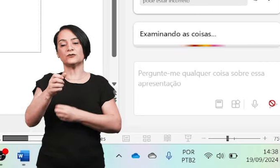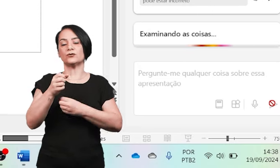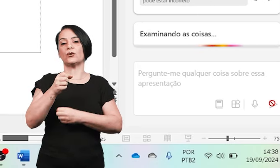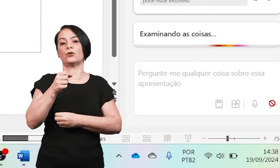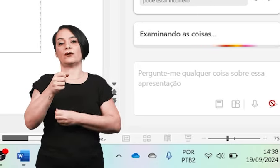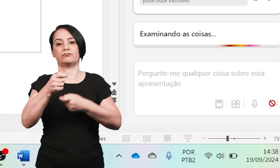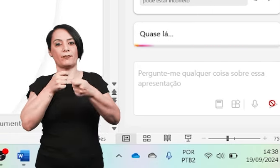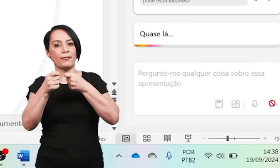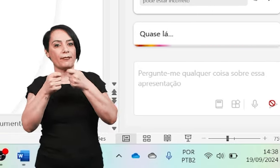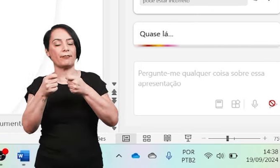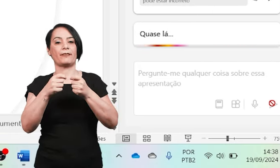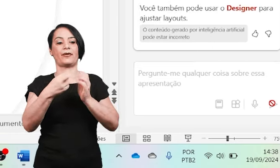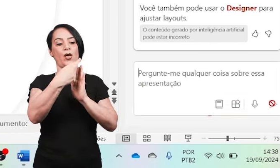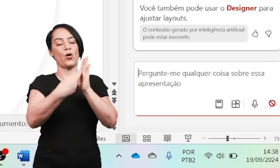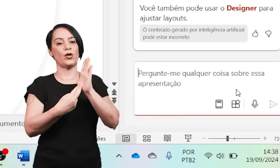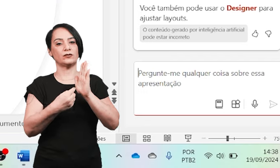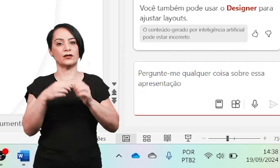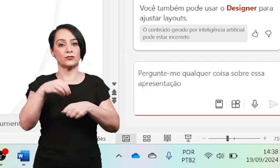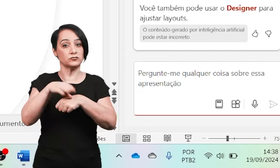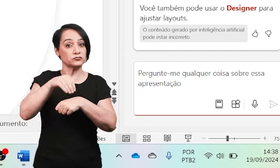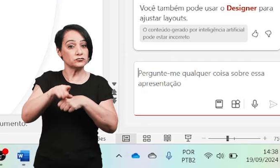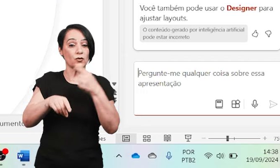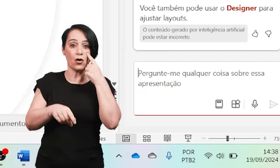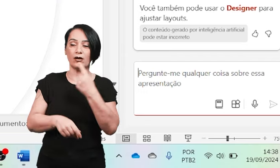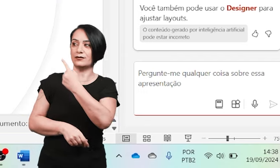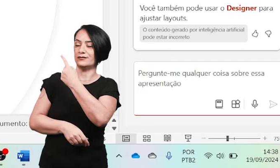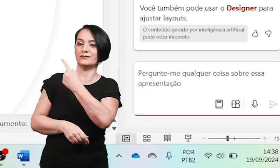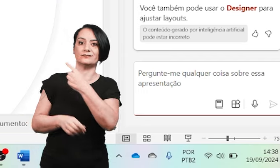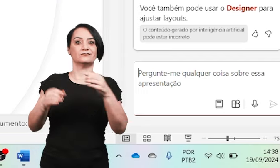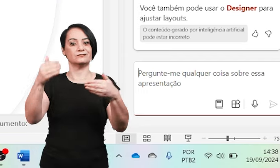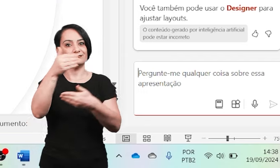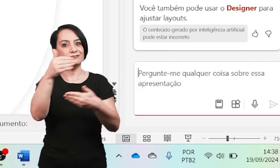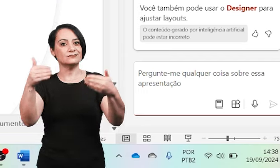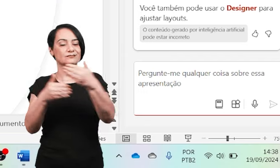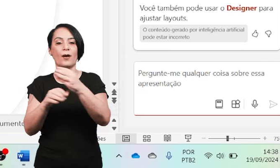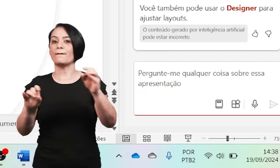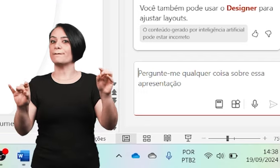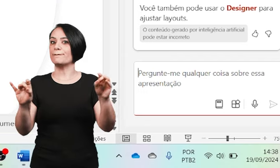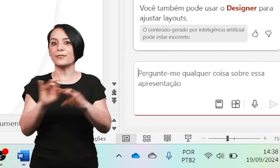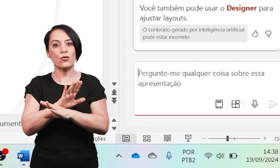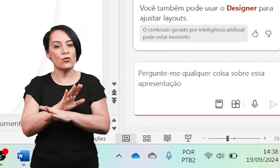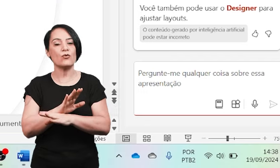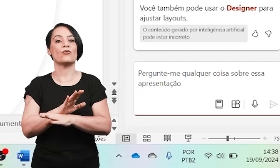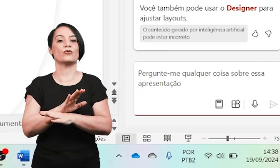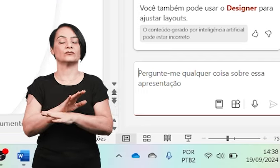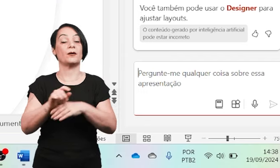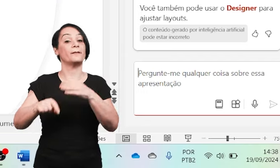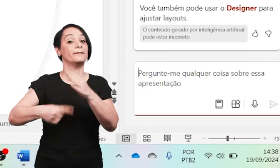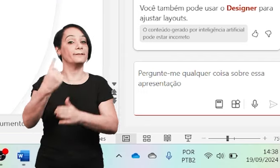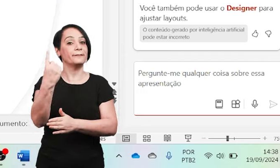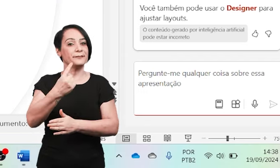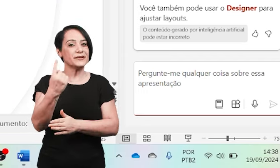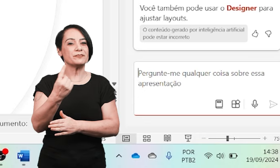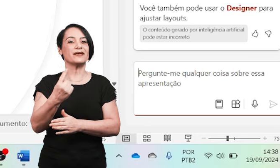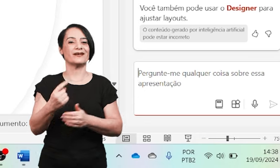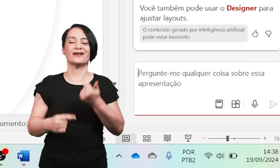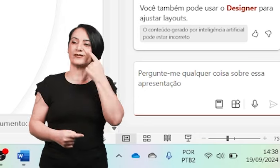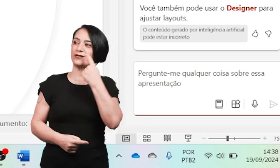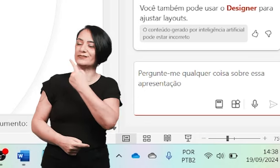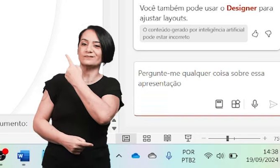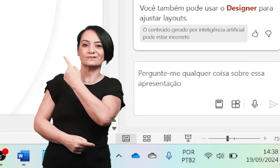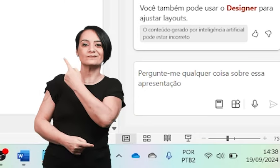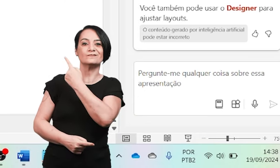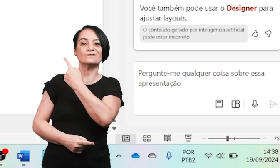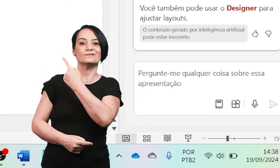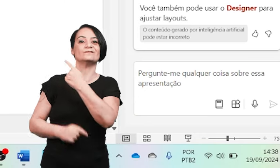estrutura de roteiro. E voilá! Olha só, já tenho aqui os meus slides prontos. Então, aqui dando a introdução, que é o